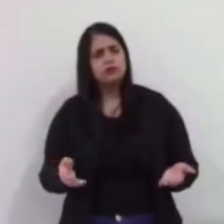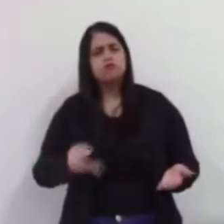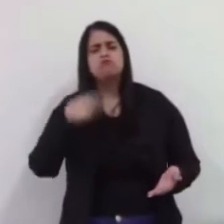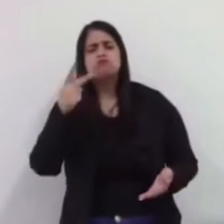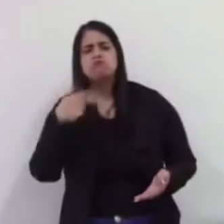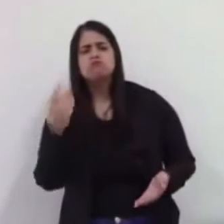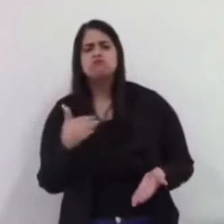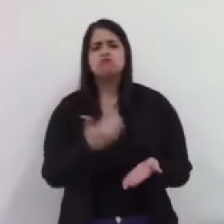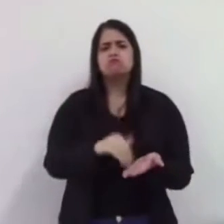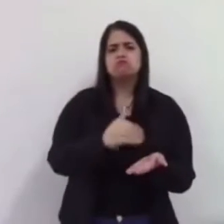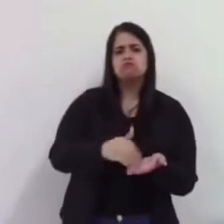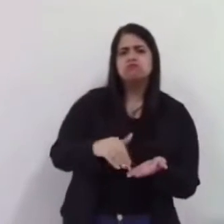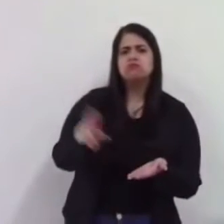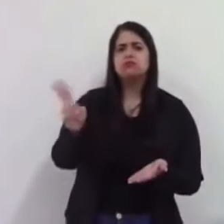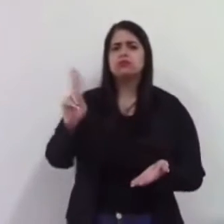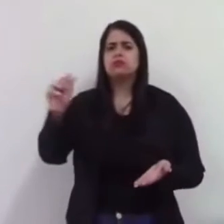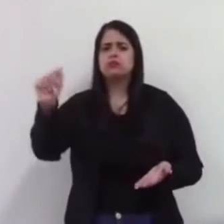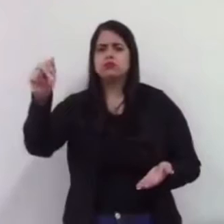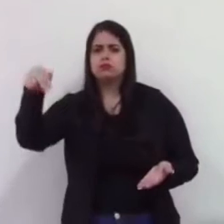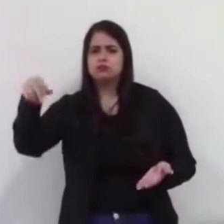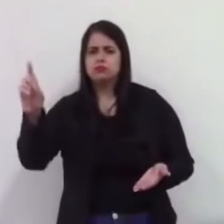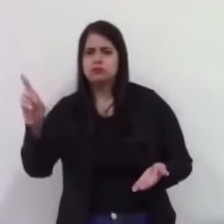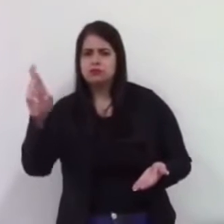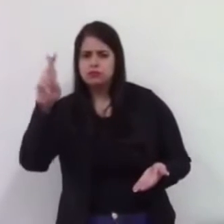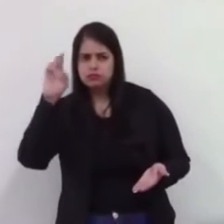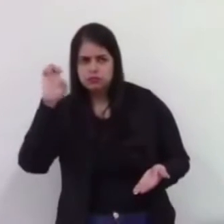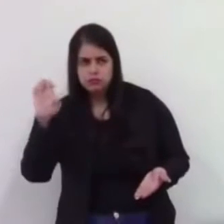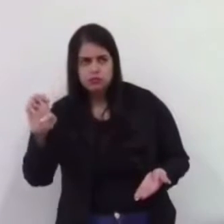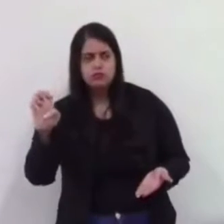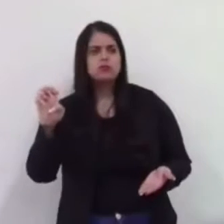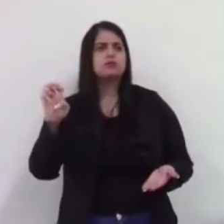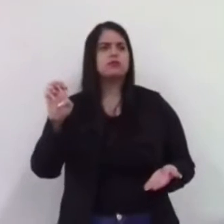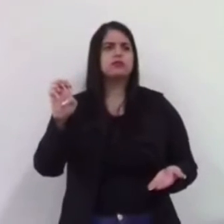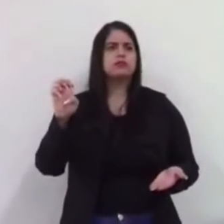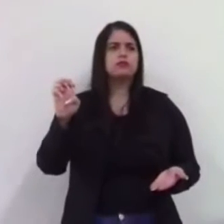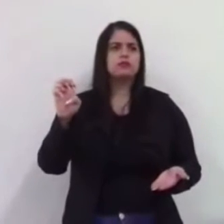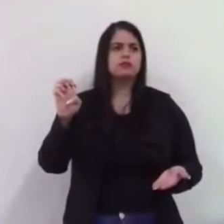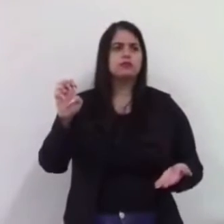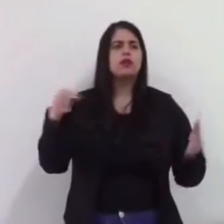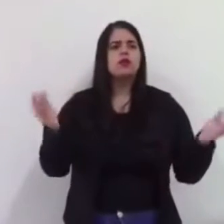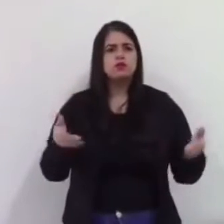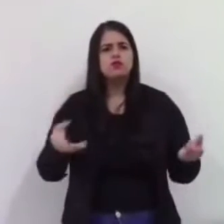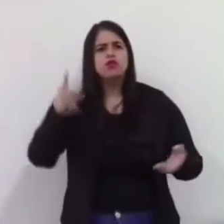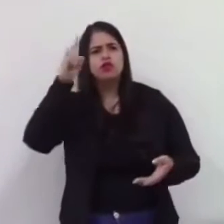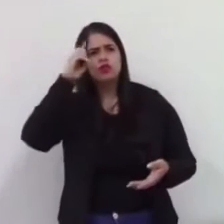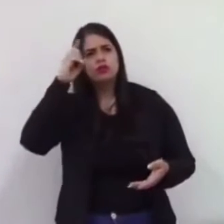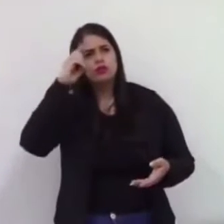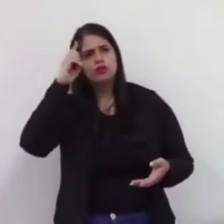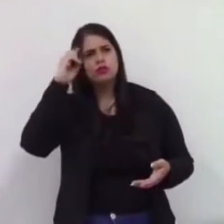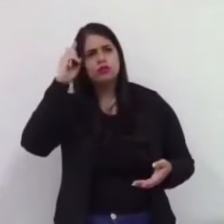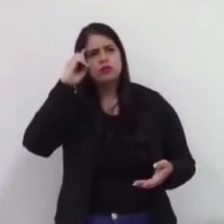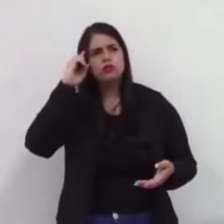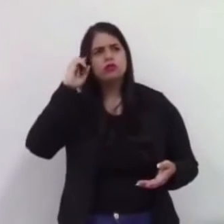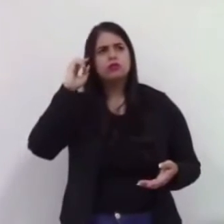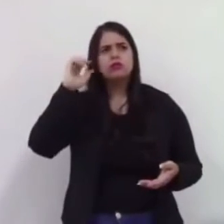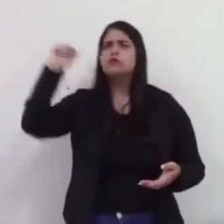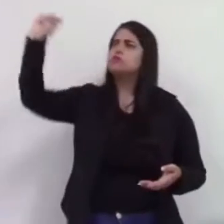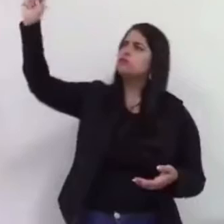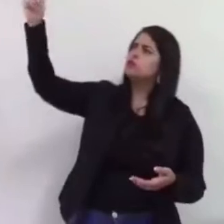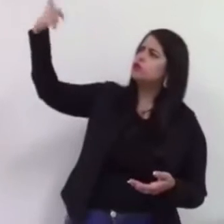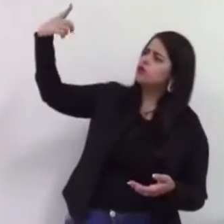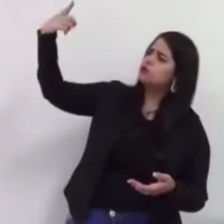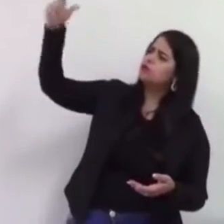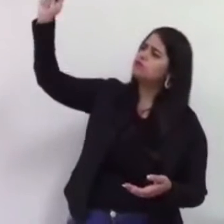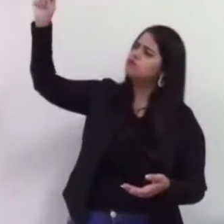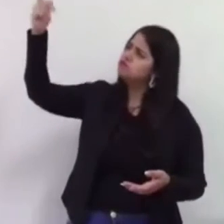André, quero reforçar isso aí, viu Nandinho? Se puder botar a máquina hoje, que hoje está um dia mais enxuto, para